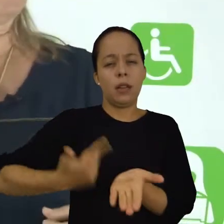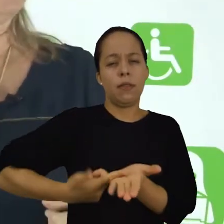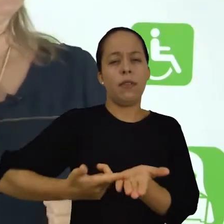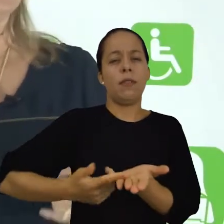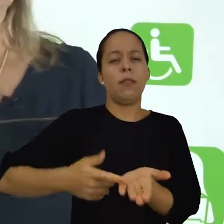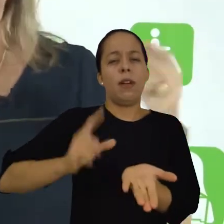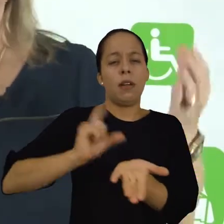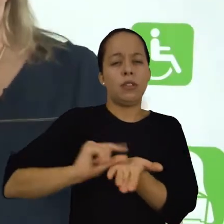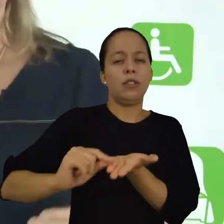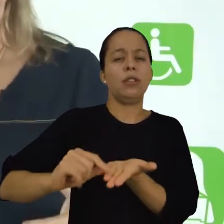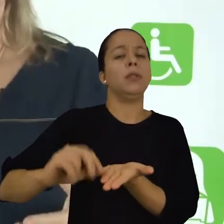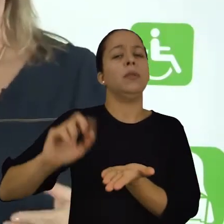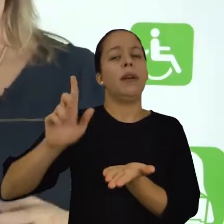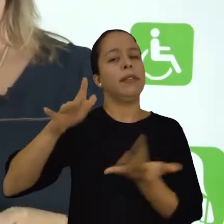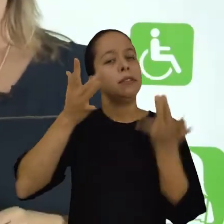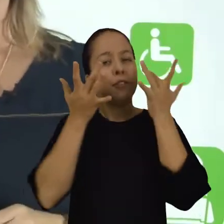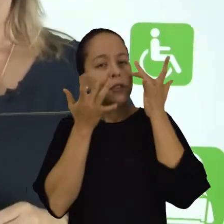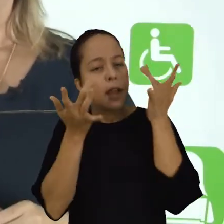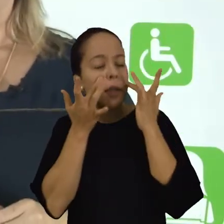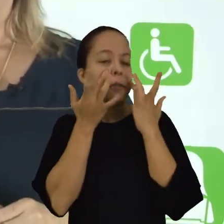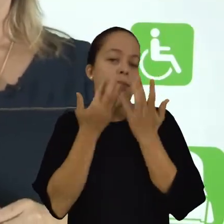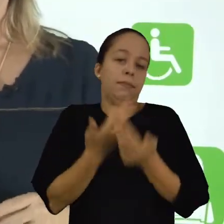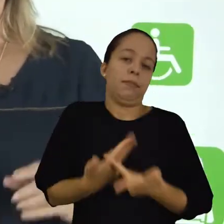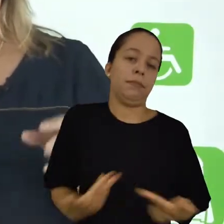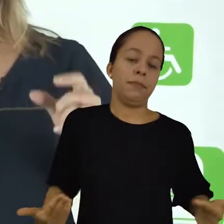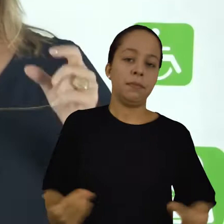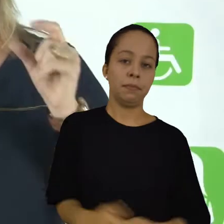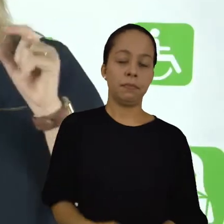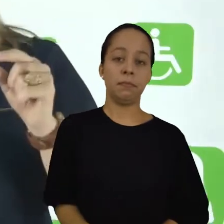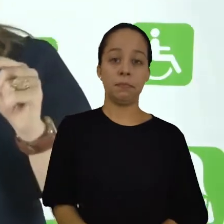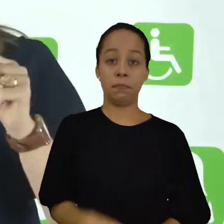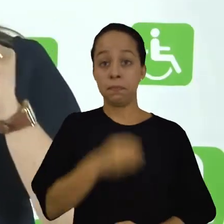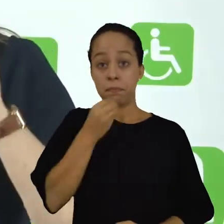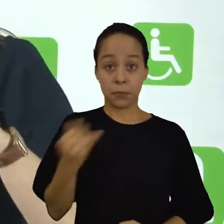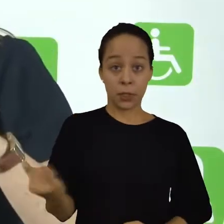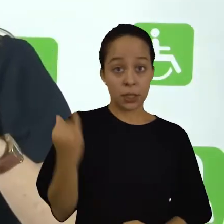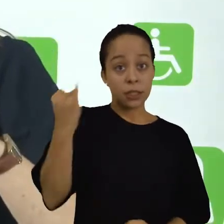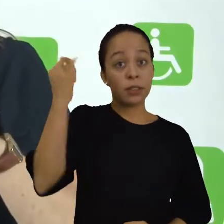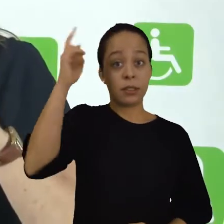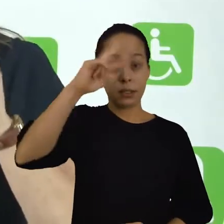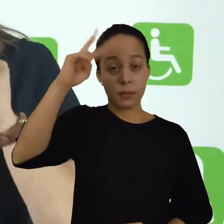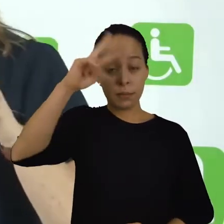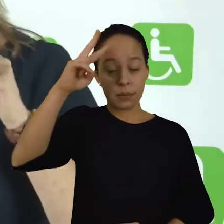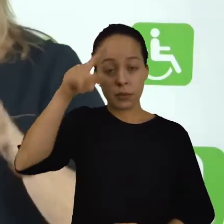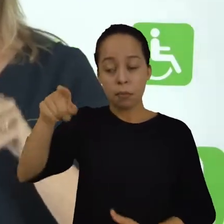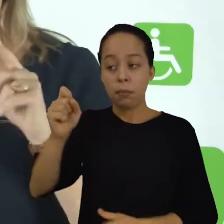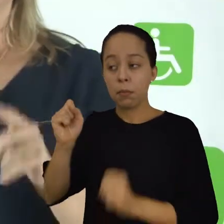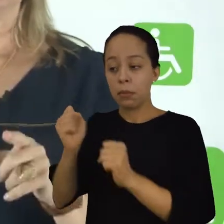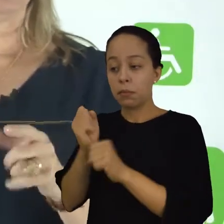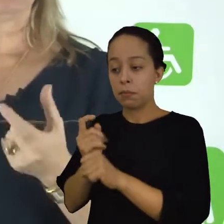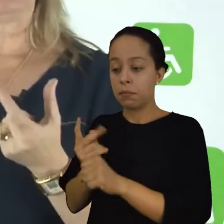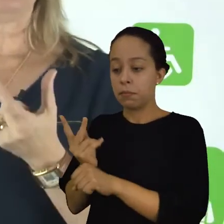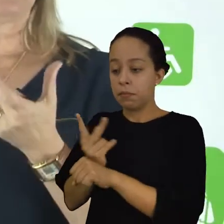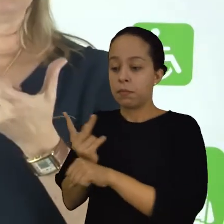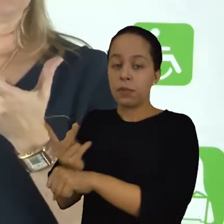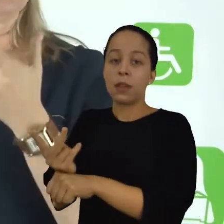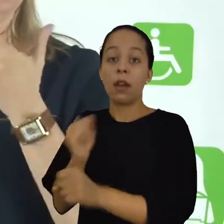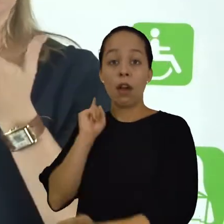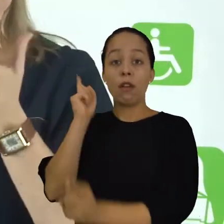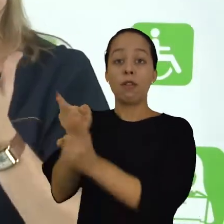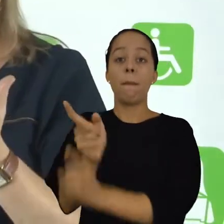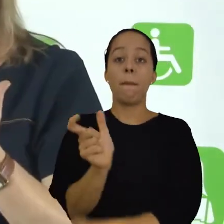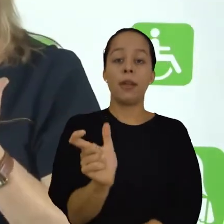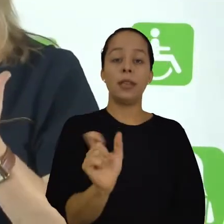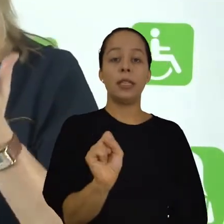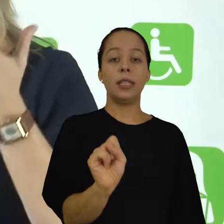um livro, um artigo, uma peça teatral. É importante lembrar aqui que você pode encontrar a palavra